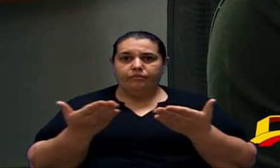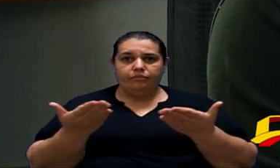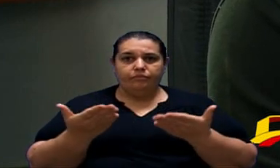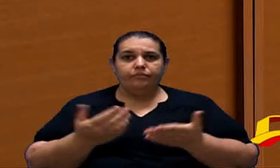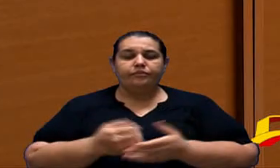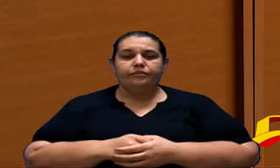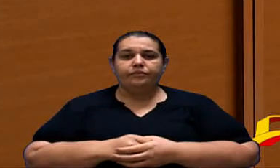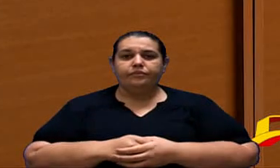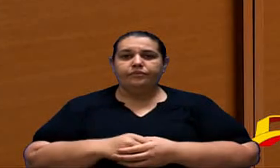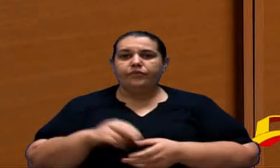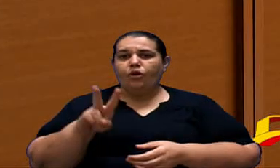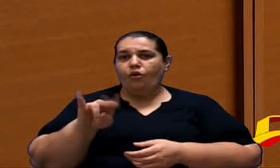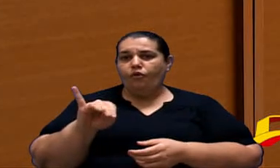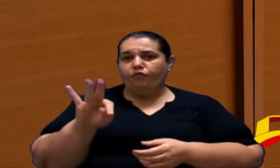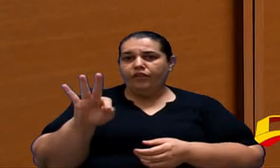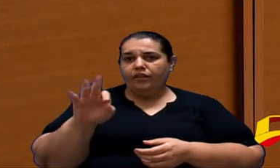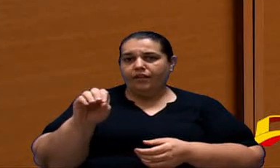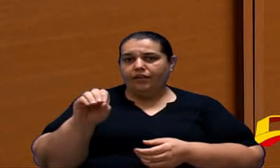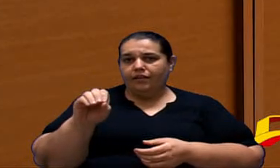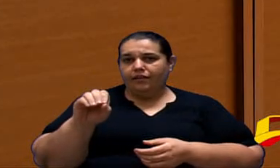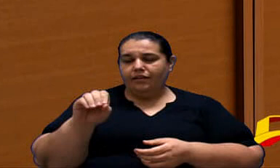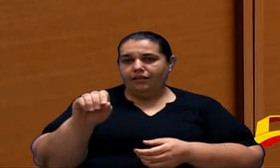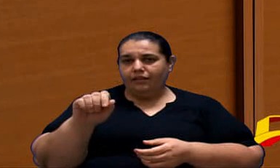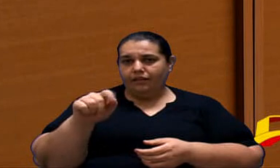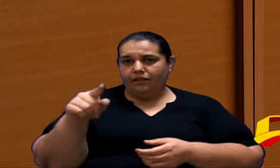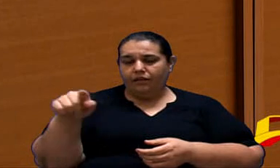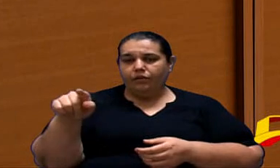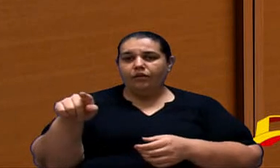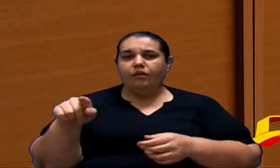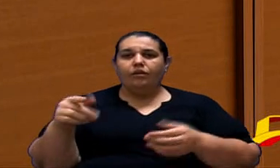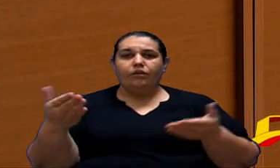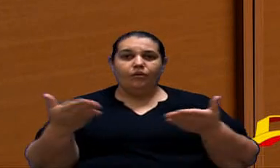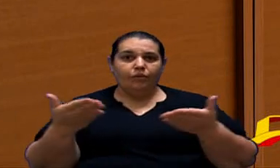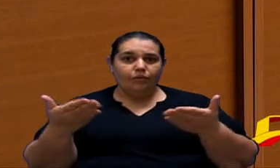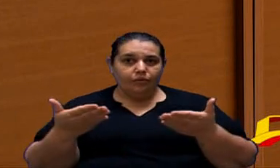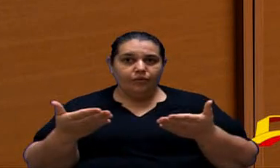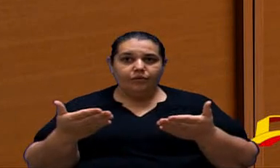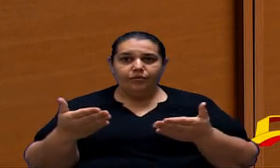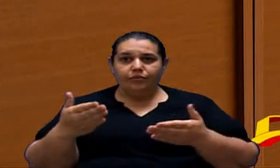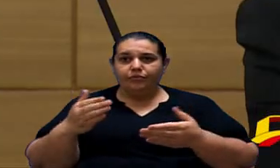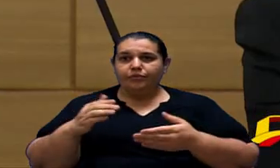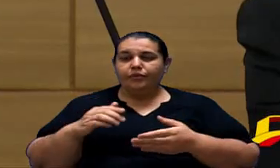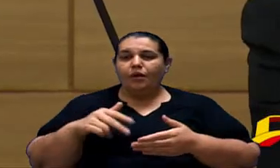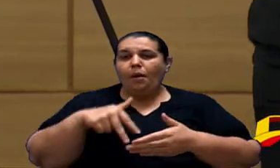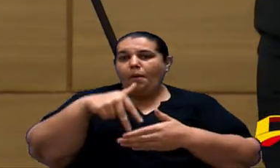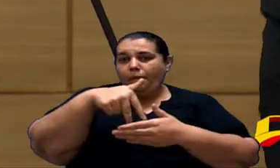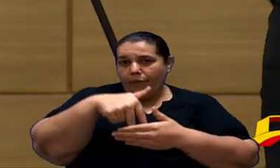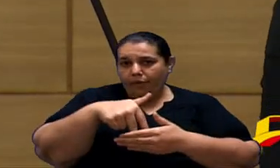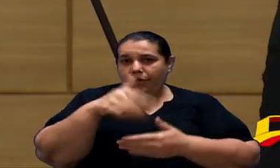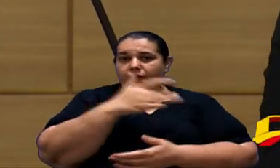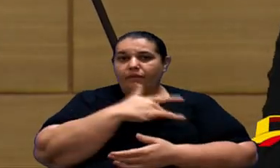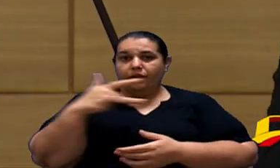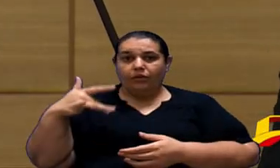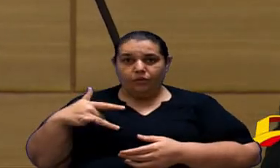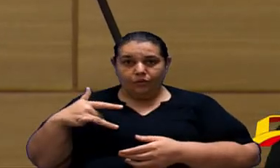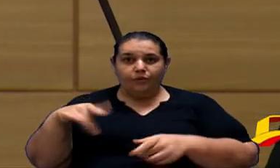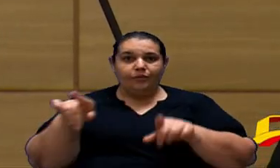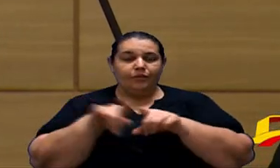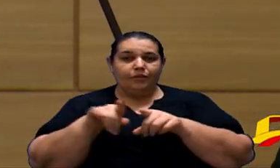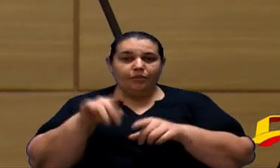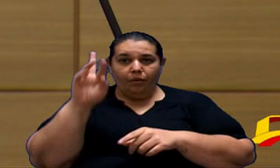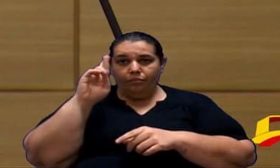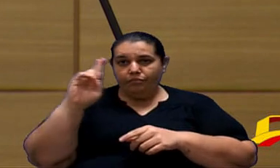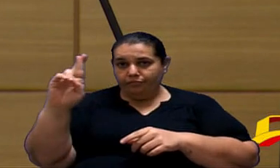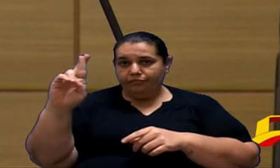então o Vitão ele teve também ele era para presidir a audiência pública da saúde porque ele é presidente